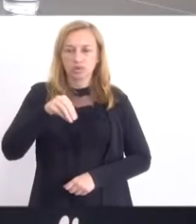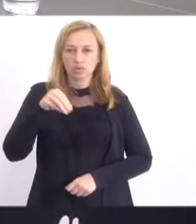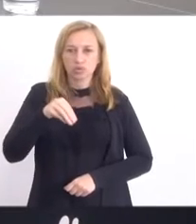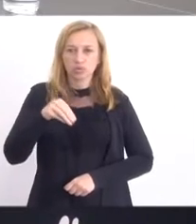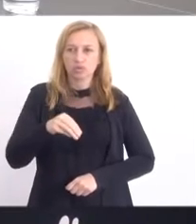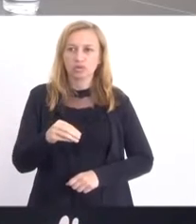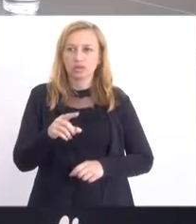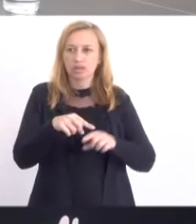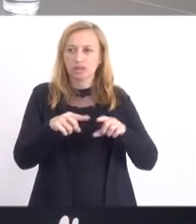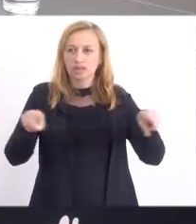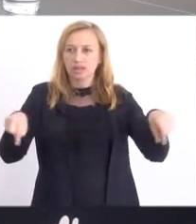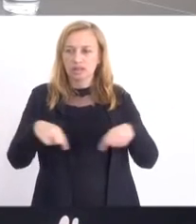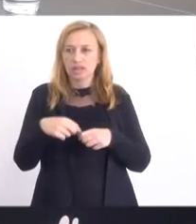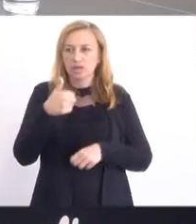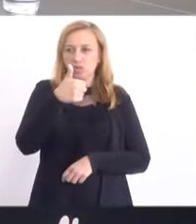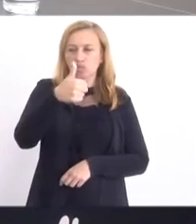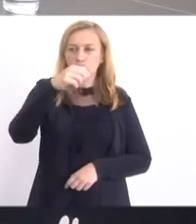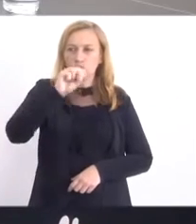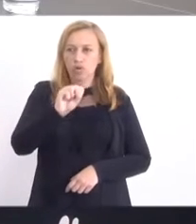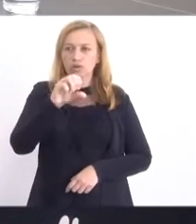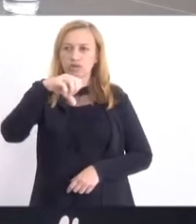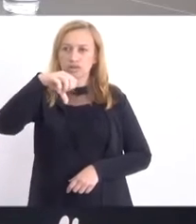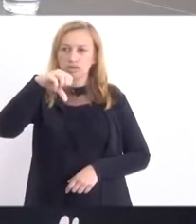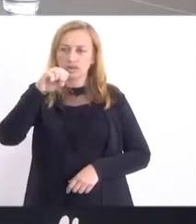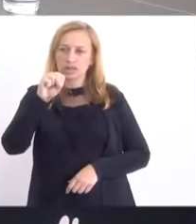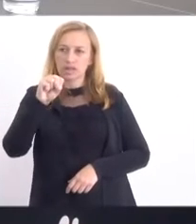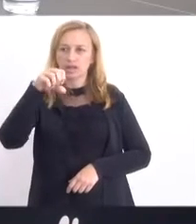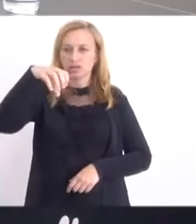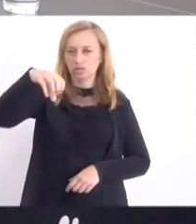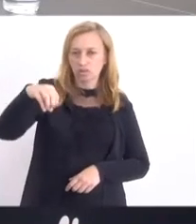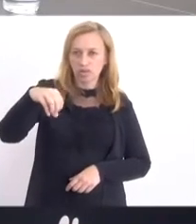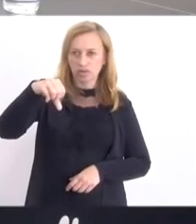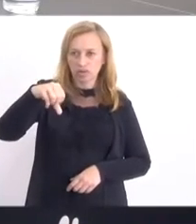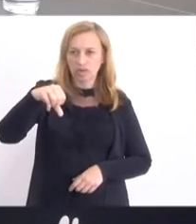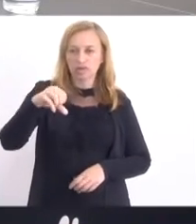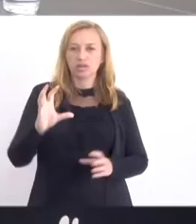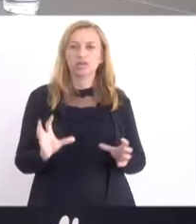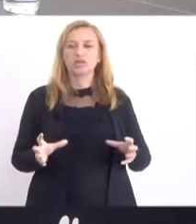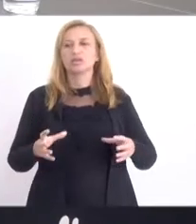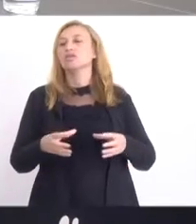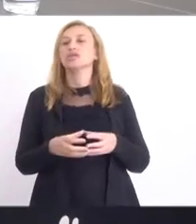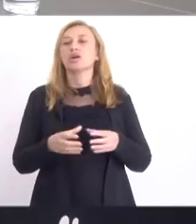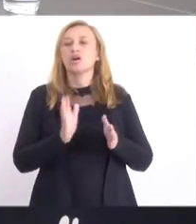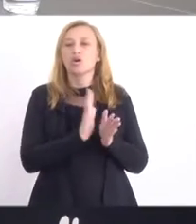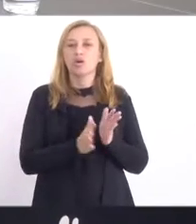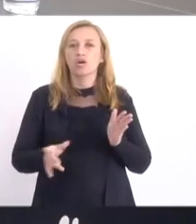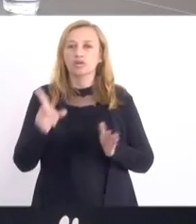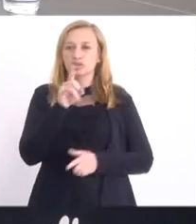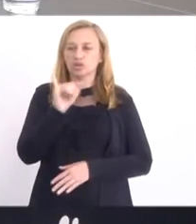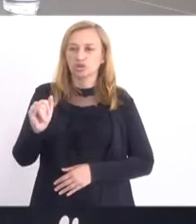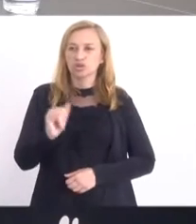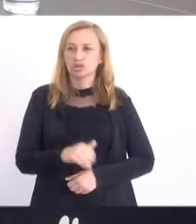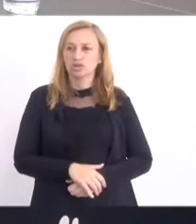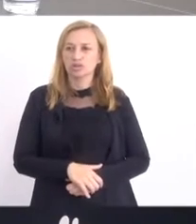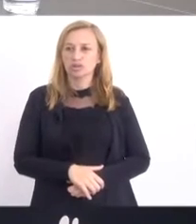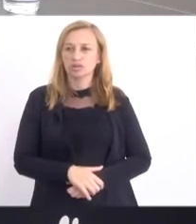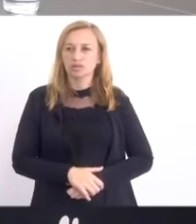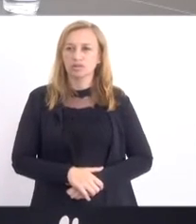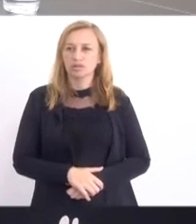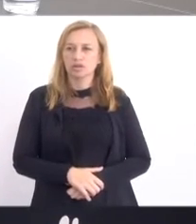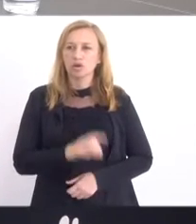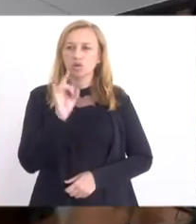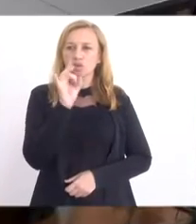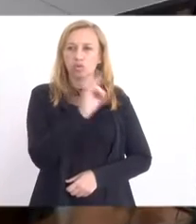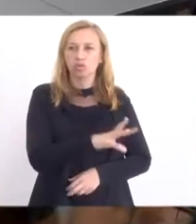na sala 1809 das Comissões, Edifício Lúcio Costa, com a seguinte ordem do dia. Esta será a